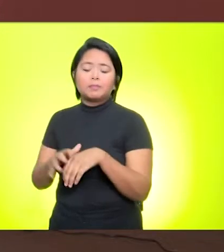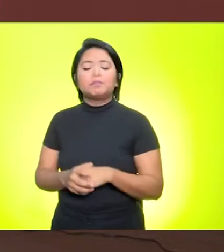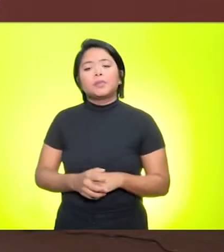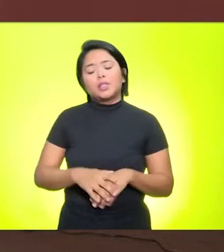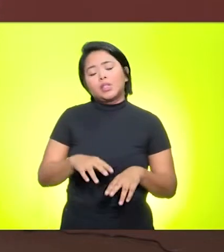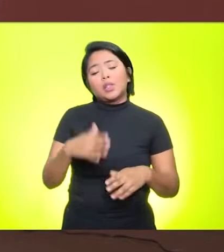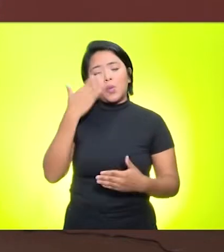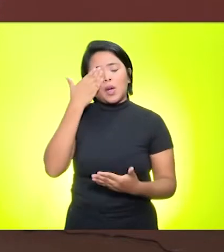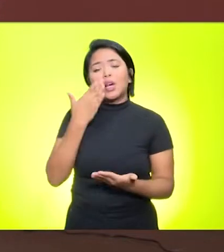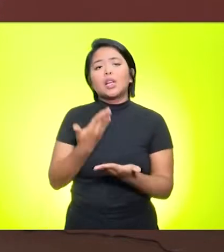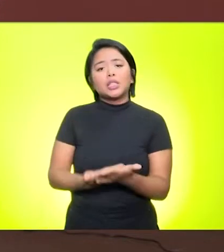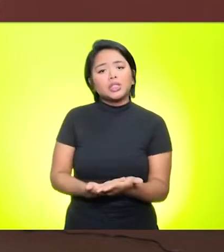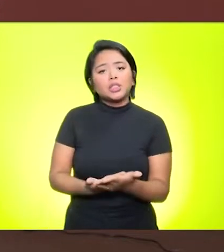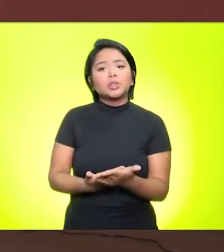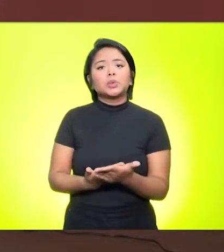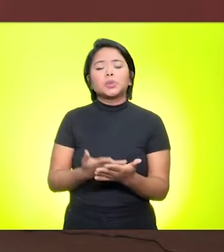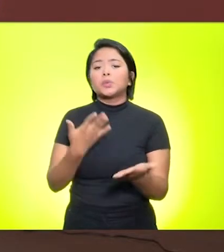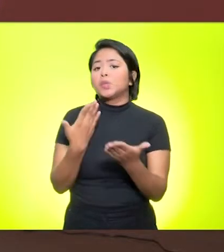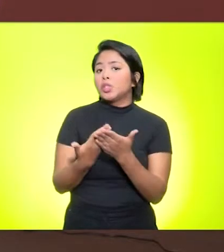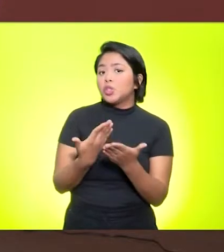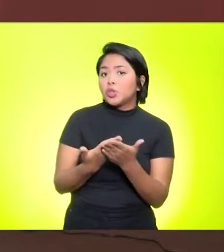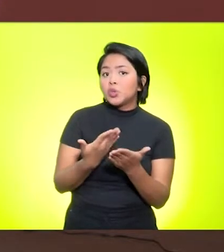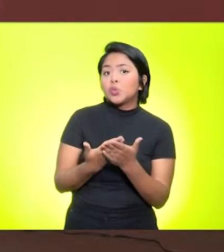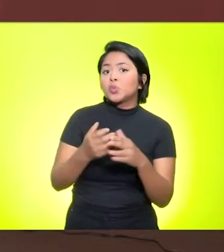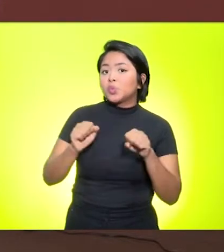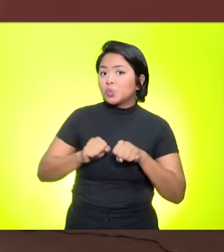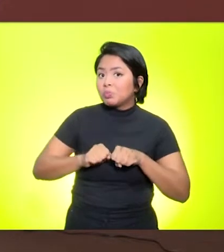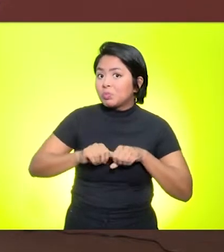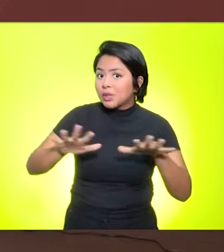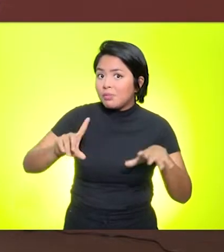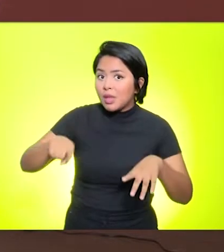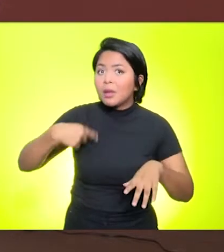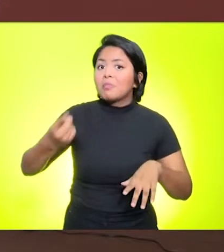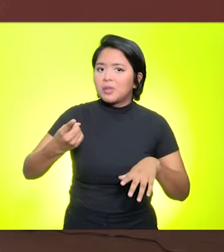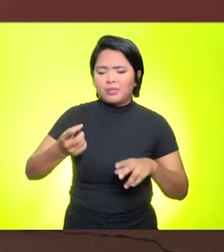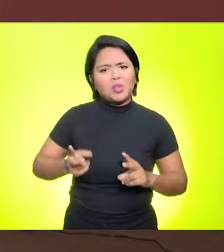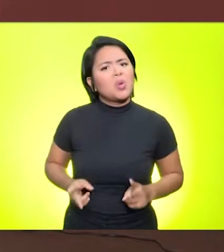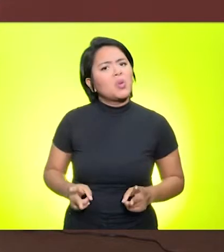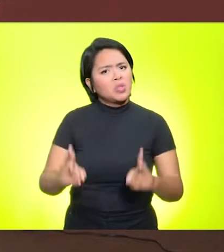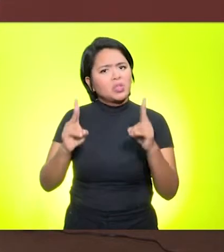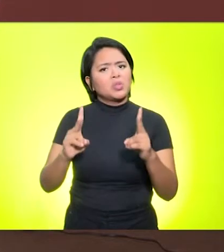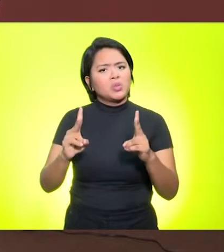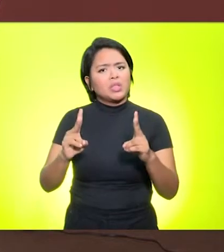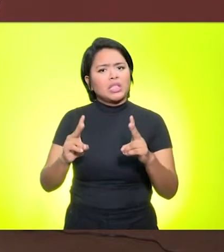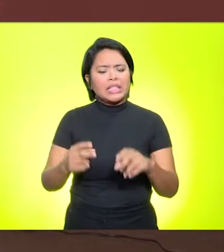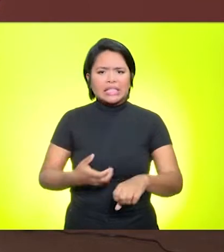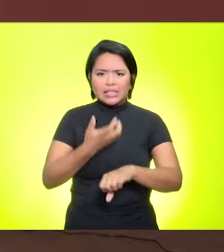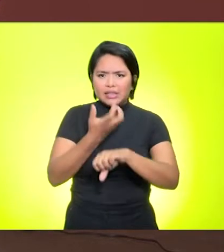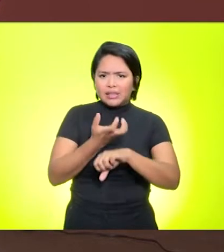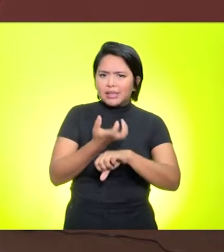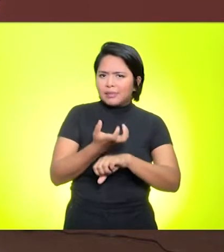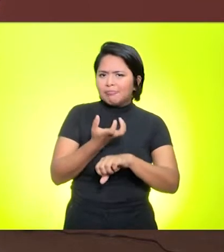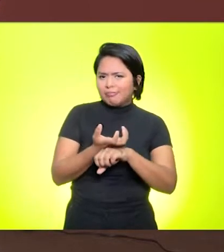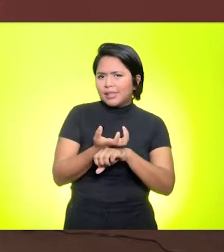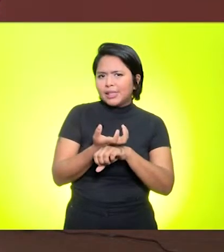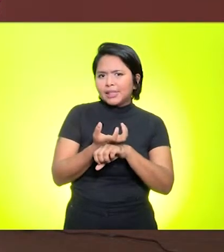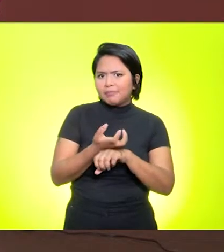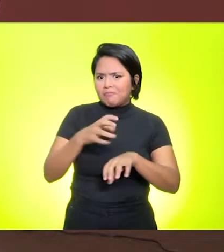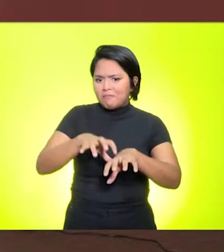Então, acredito eu que essas aulas, no pós-pandemia, elas vão continuar, não com uma disciplina inteiramente